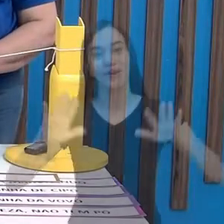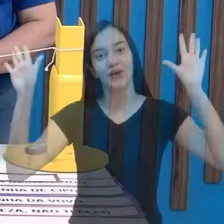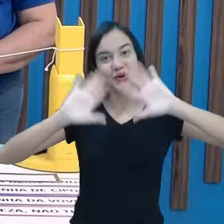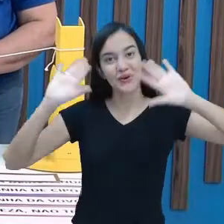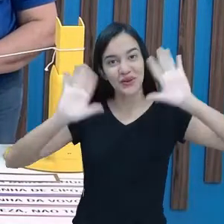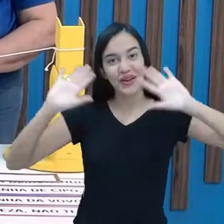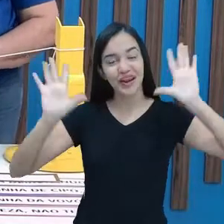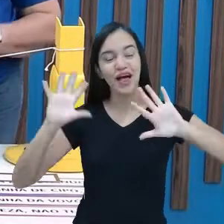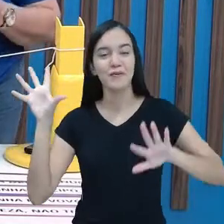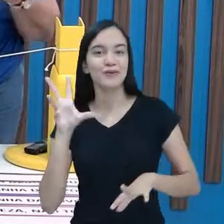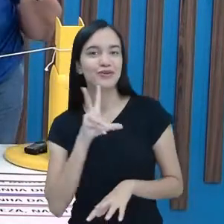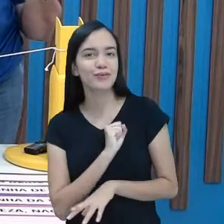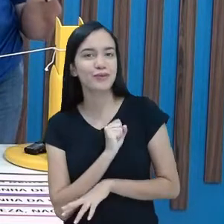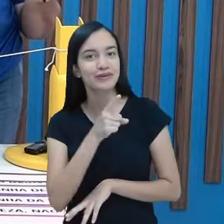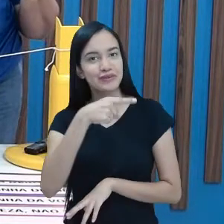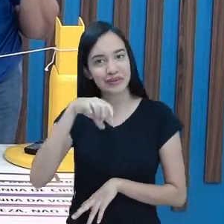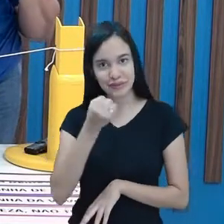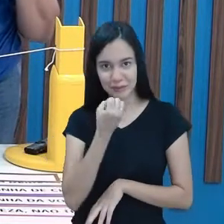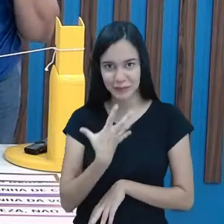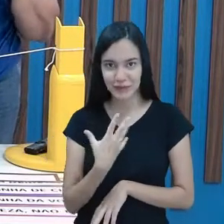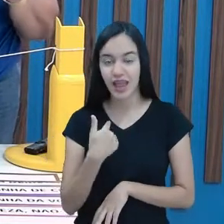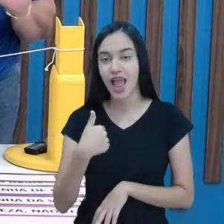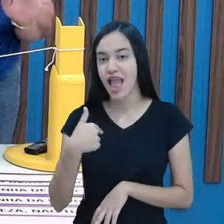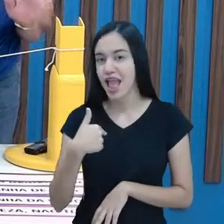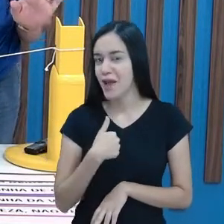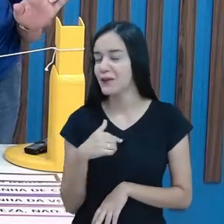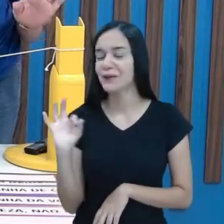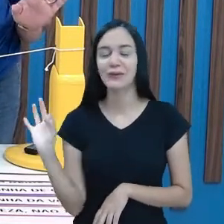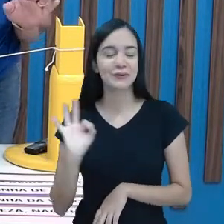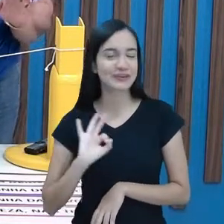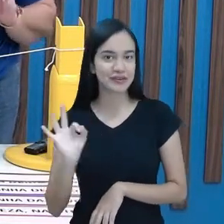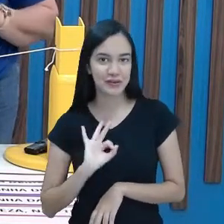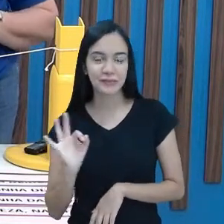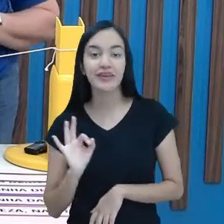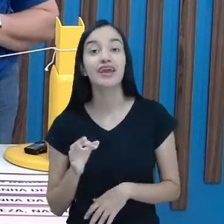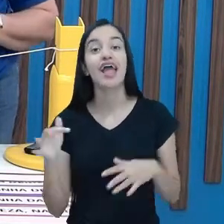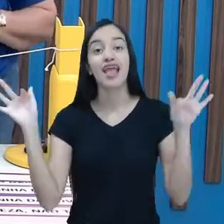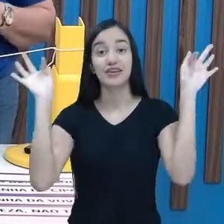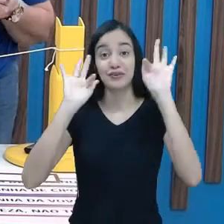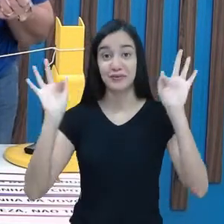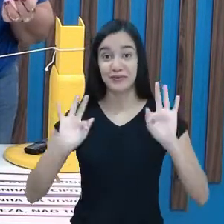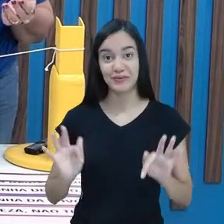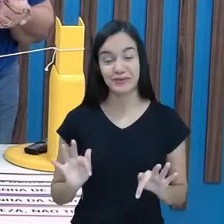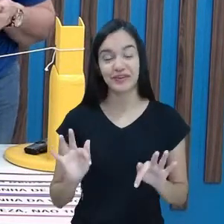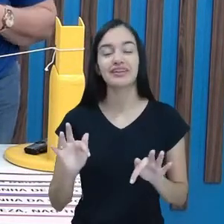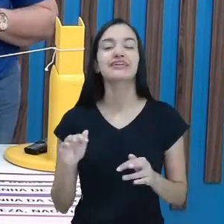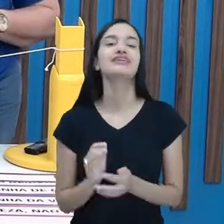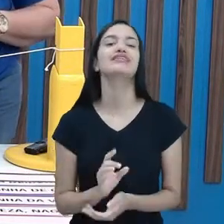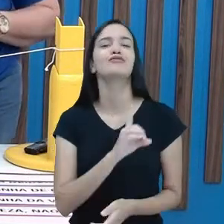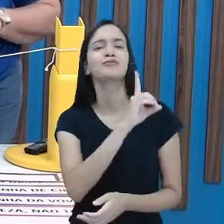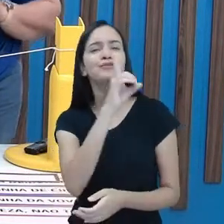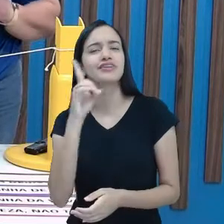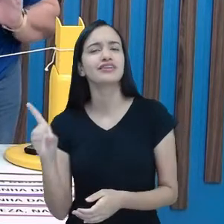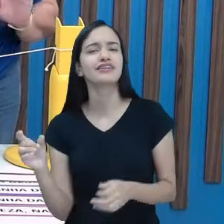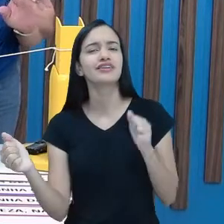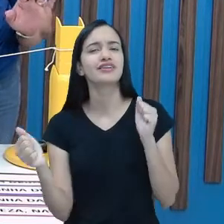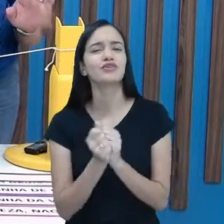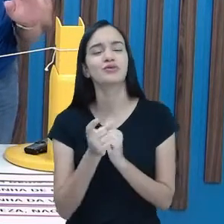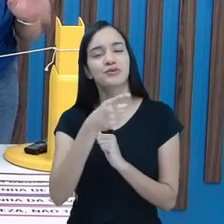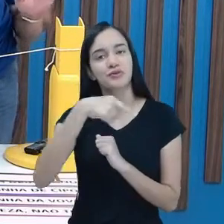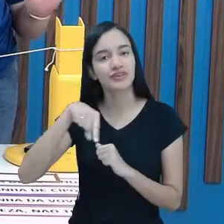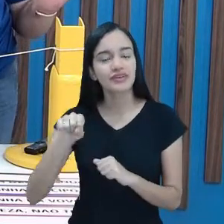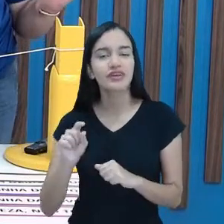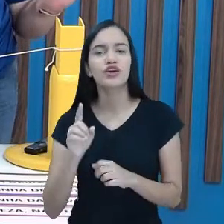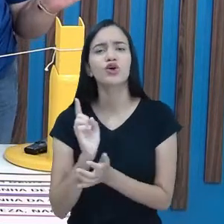Olá, meus amores! Como vocês estão? Eu estou ótima e feliz por mais um dia estar com você. É um prazer